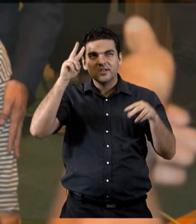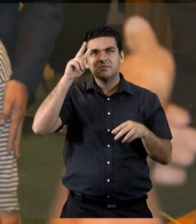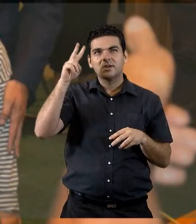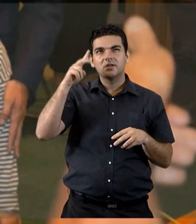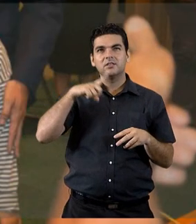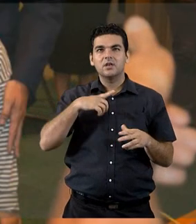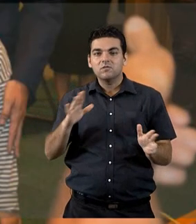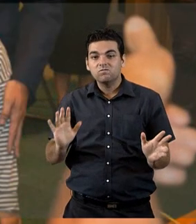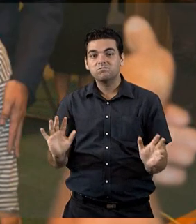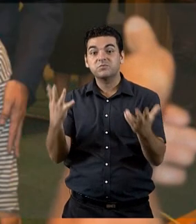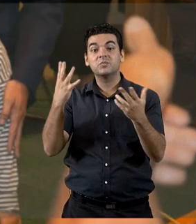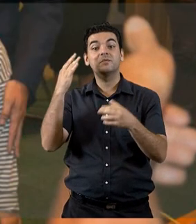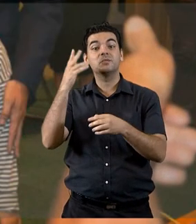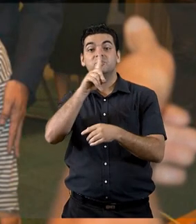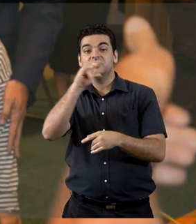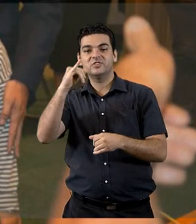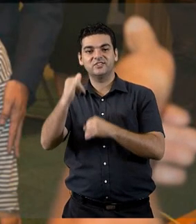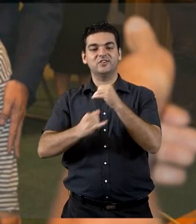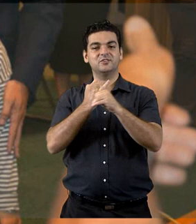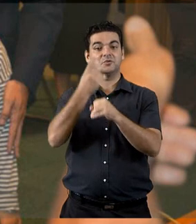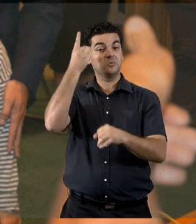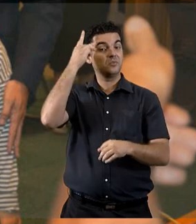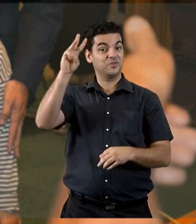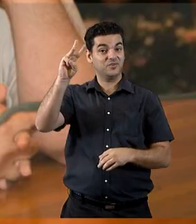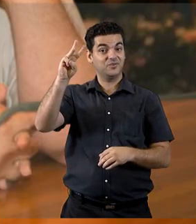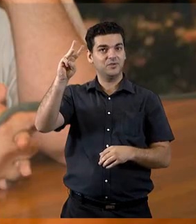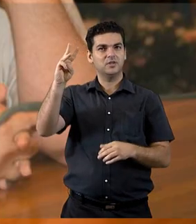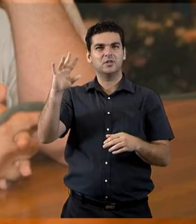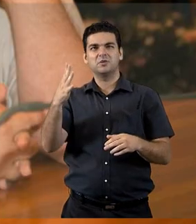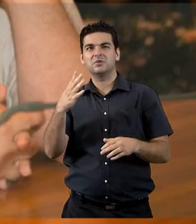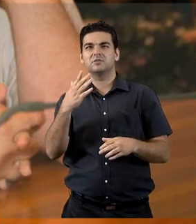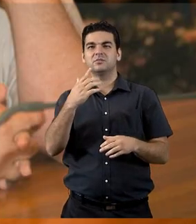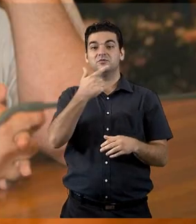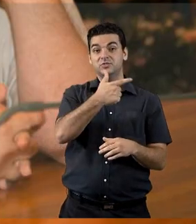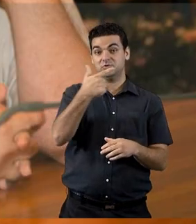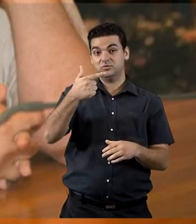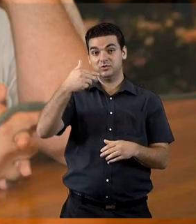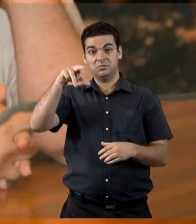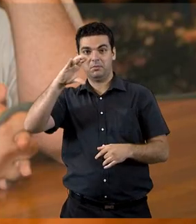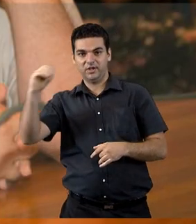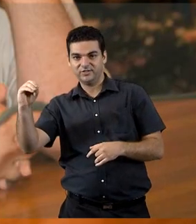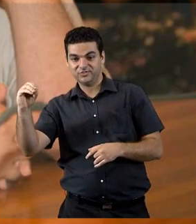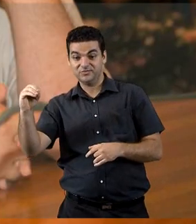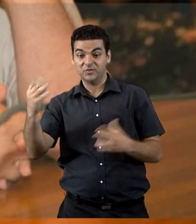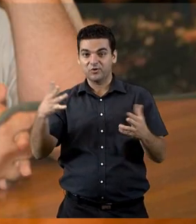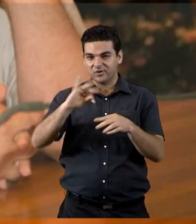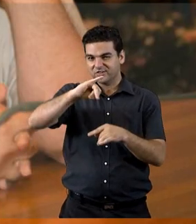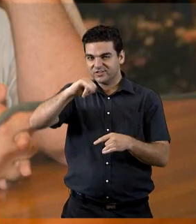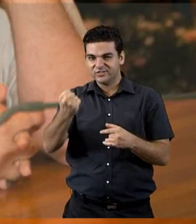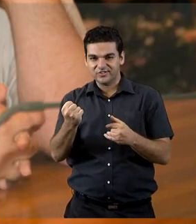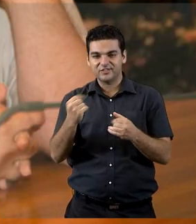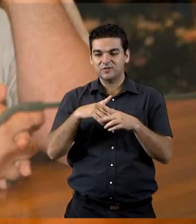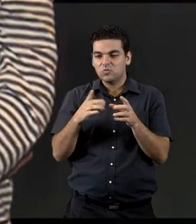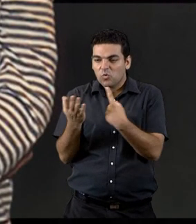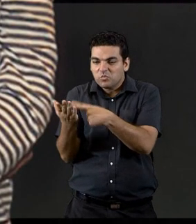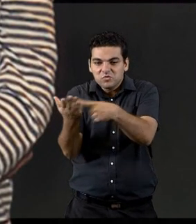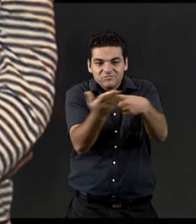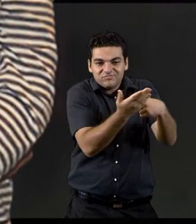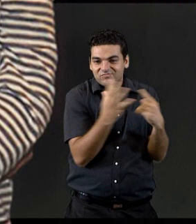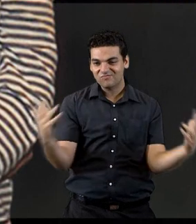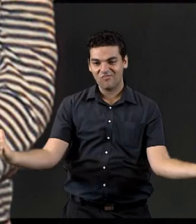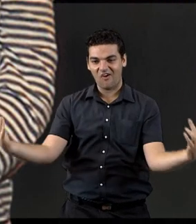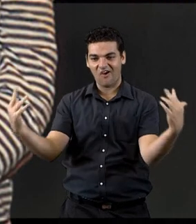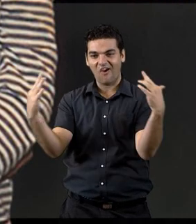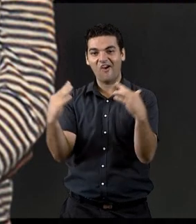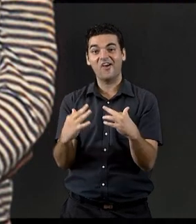comemoração ao Dia Internacional da Síndrome de Down, celebrado em 22 de março, o STJ realizou uma confraternização para seus